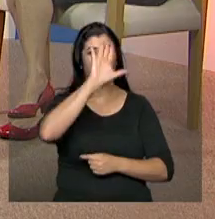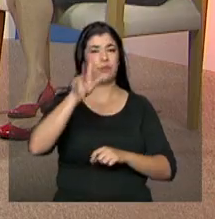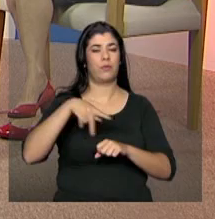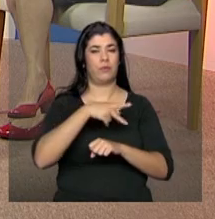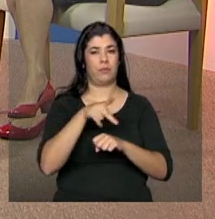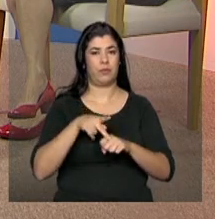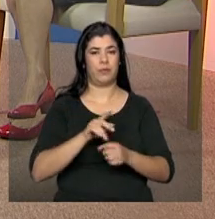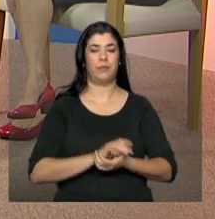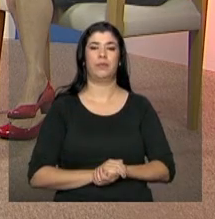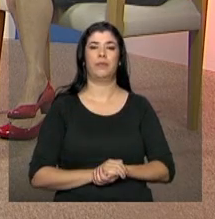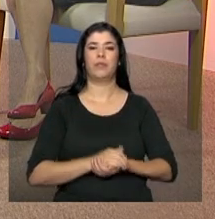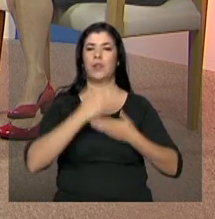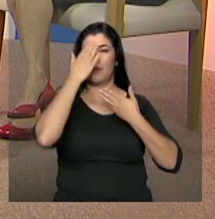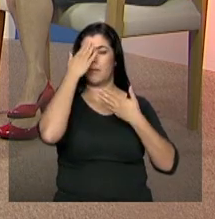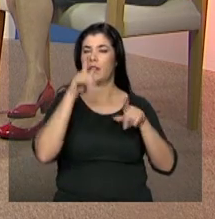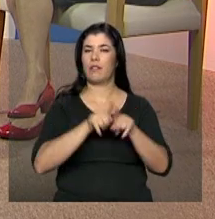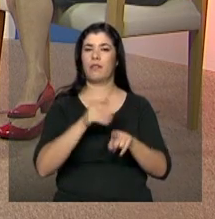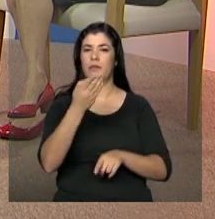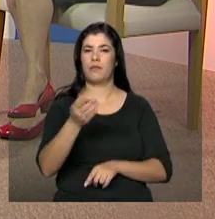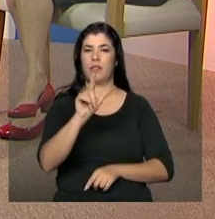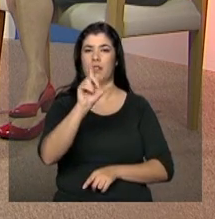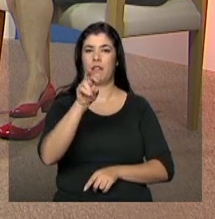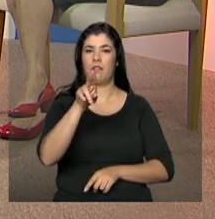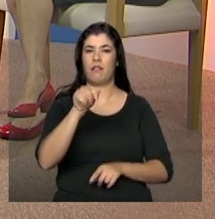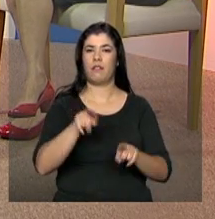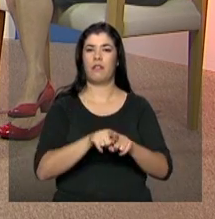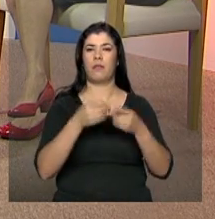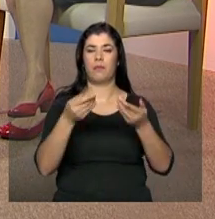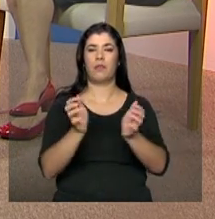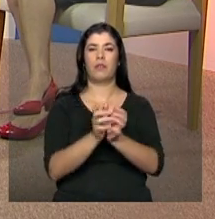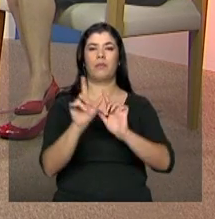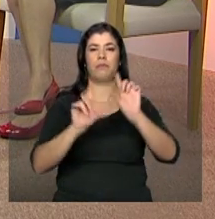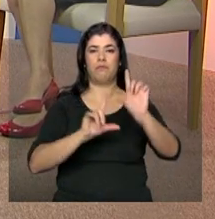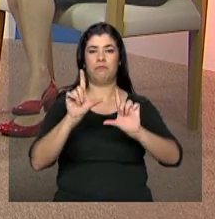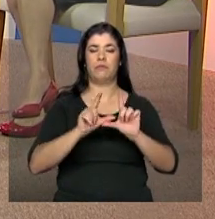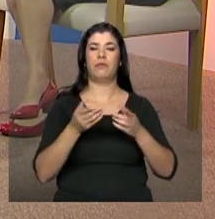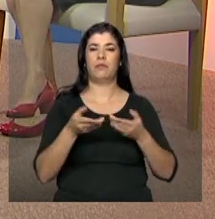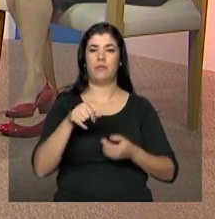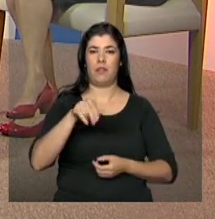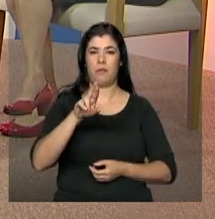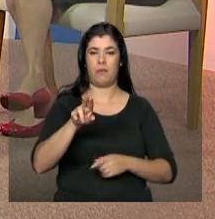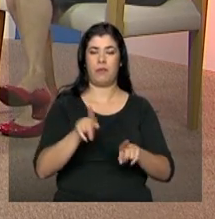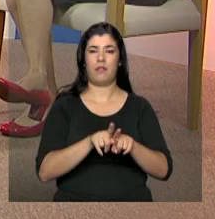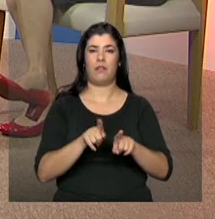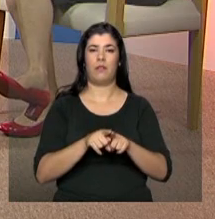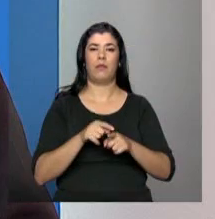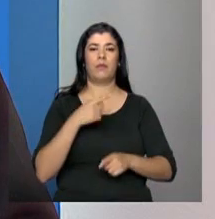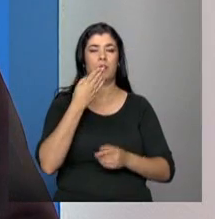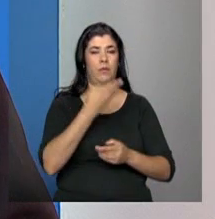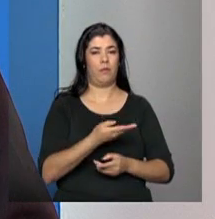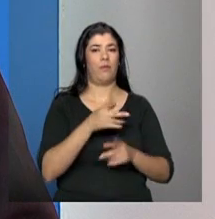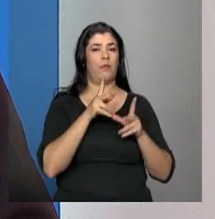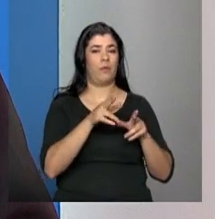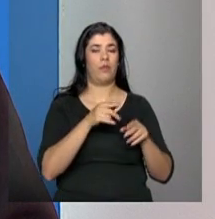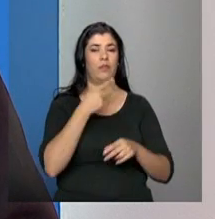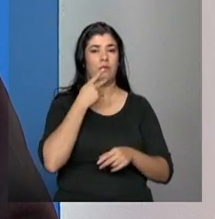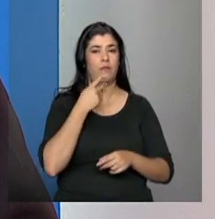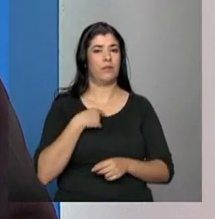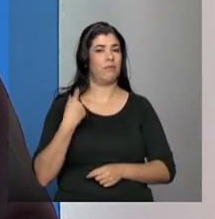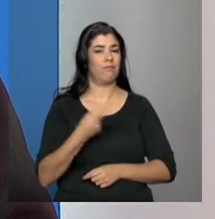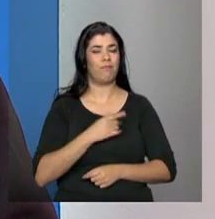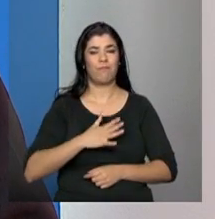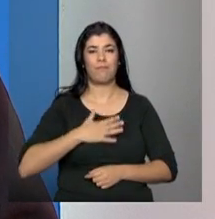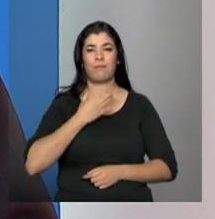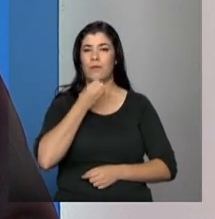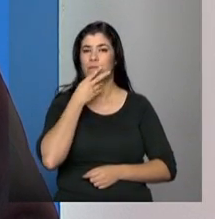Obrigado, Lílian. Obrigado a toda a equipe da TV e também digo, como a conselheira Léa, que para nós é uma satisfação